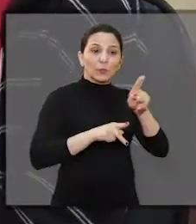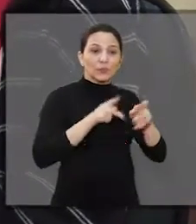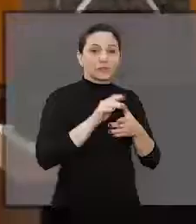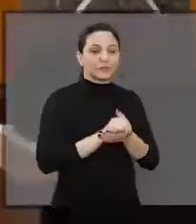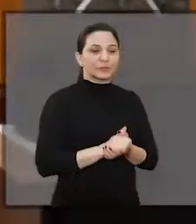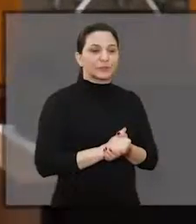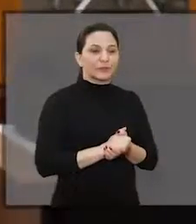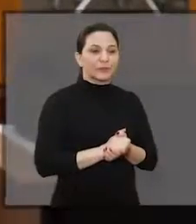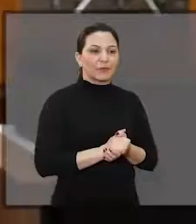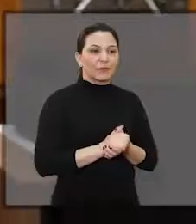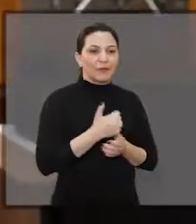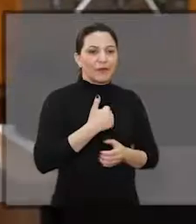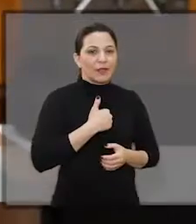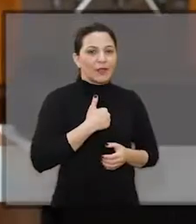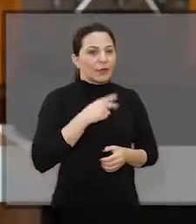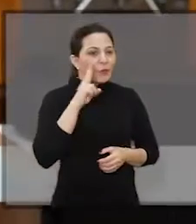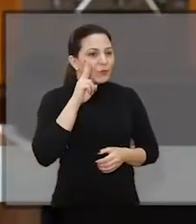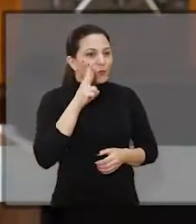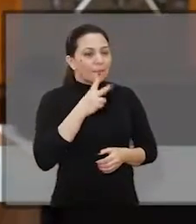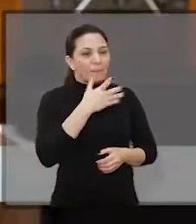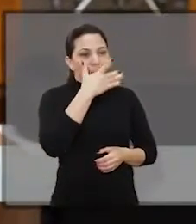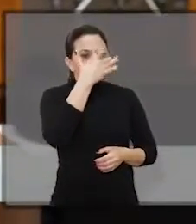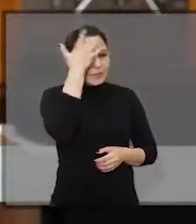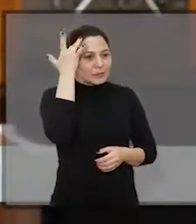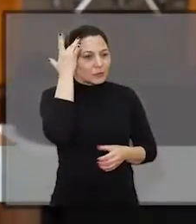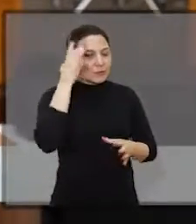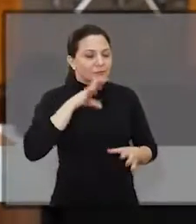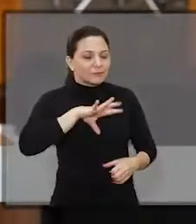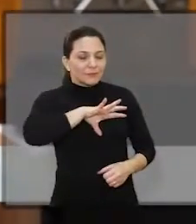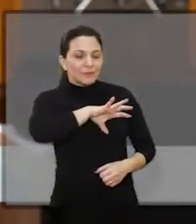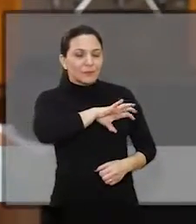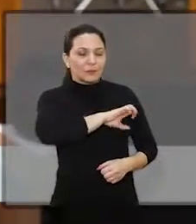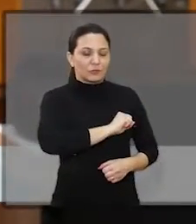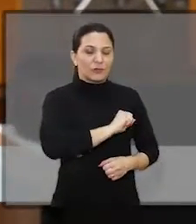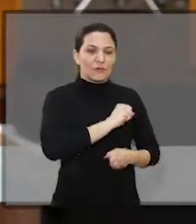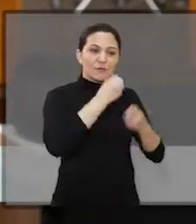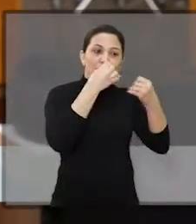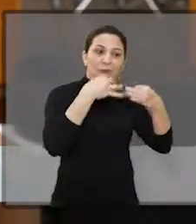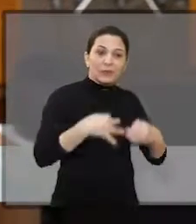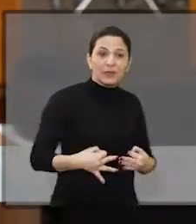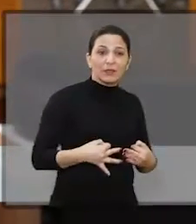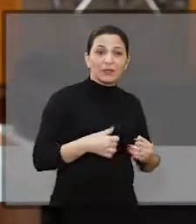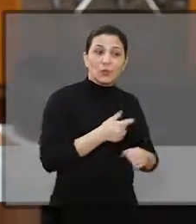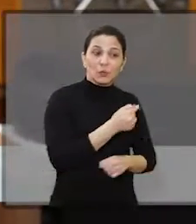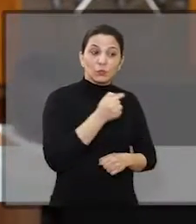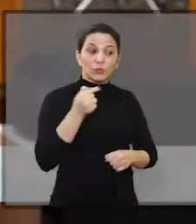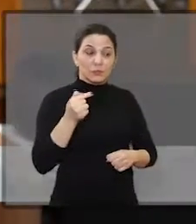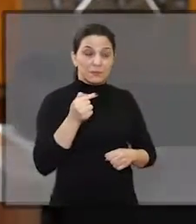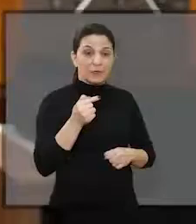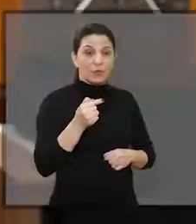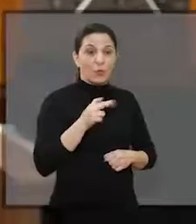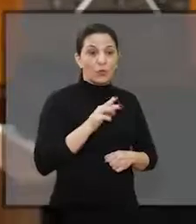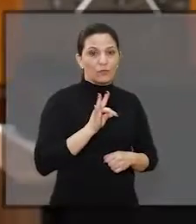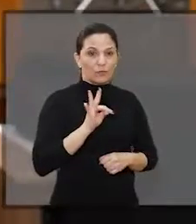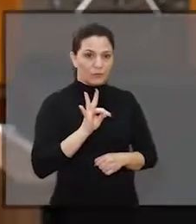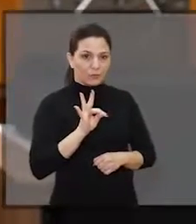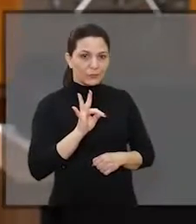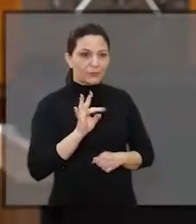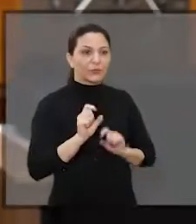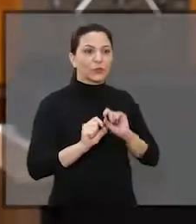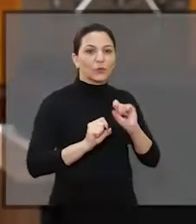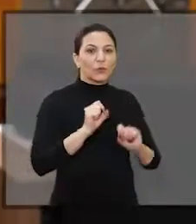popular. Eu vi aqui pessoas apaixonadas falando a respeito dessa semana.